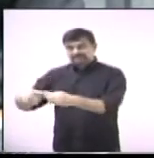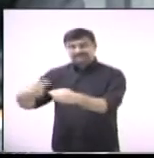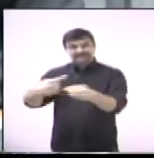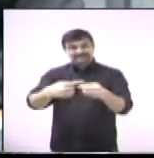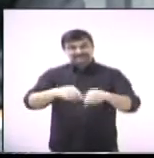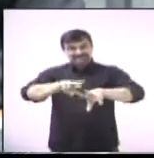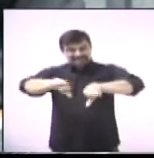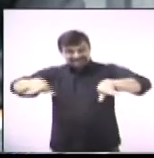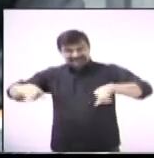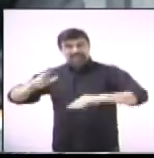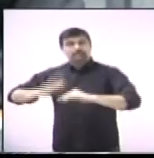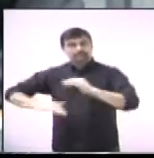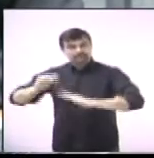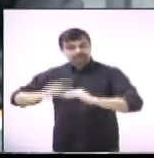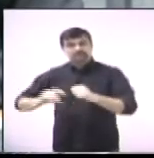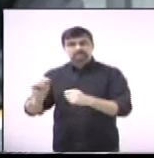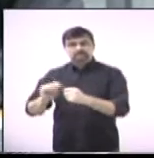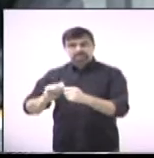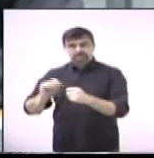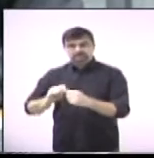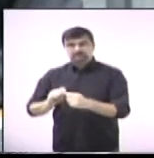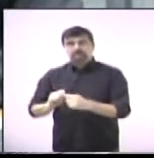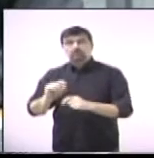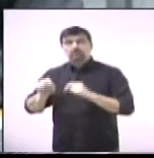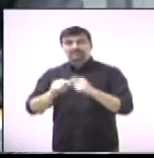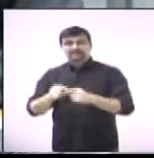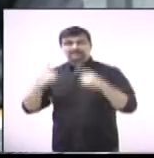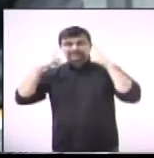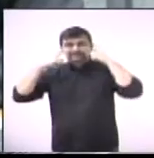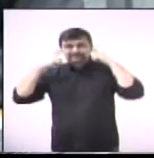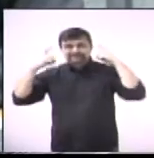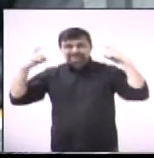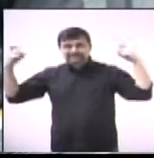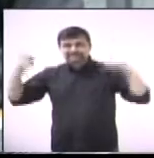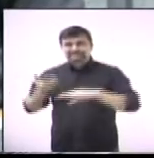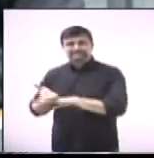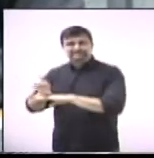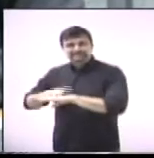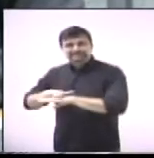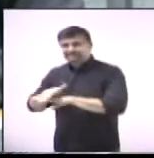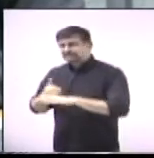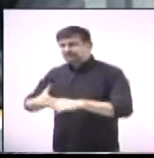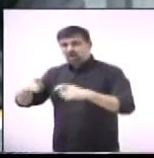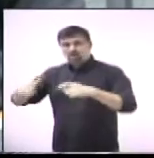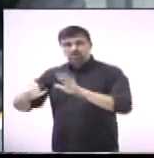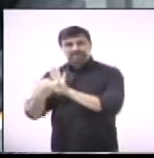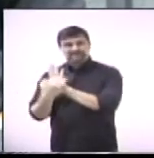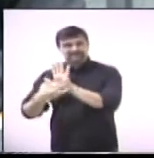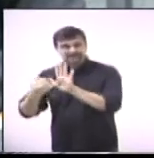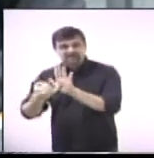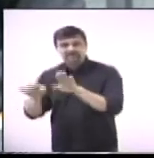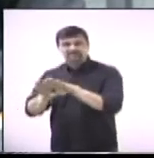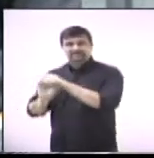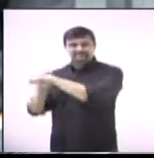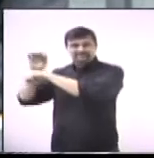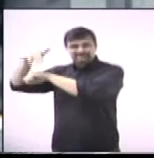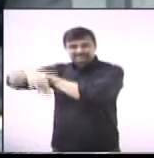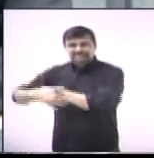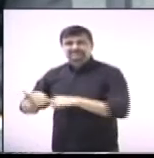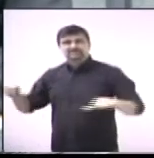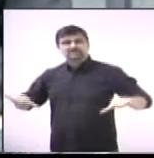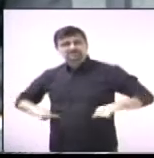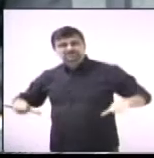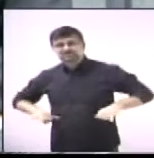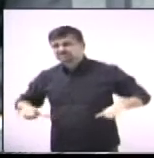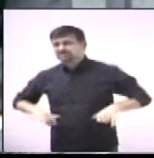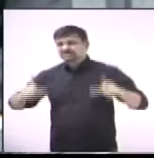indicação, já fiz requerimento, é a questão do som alto. O bairro São José, o bairro Parque da Represa, sofre com os